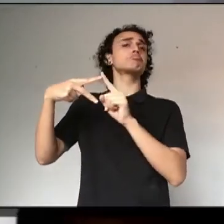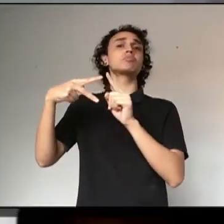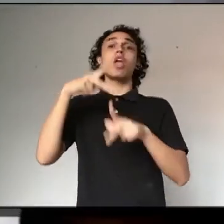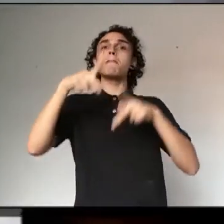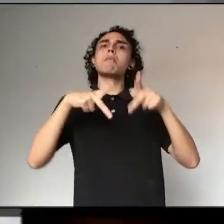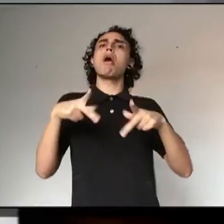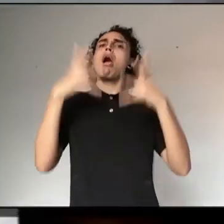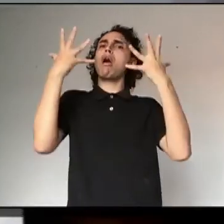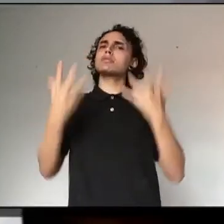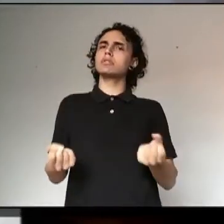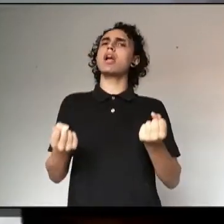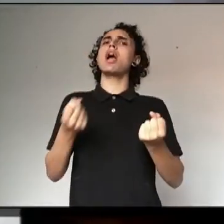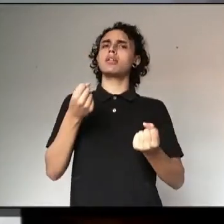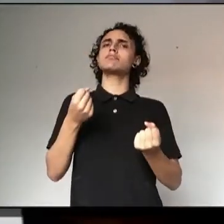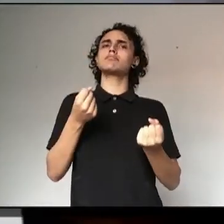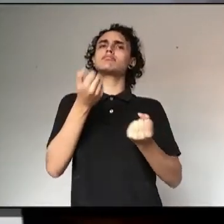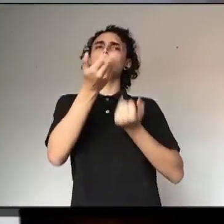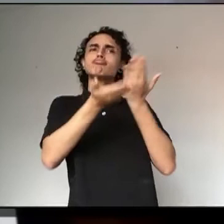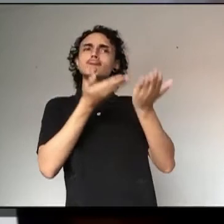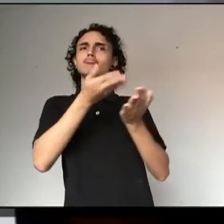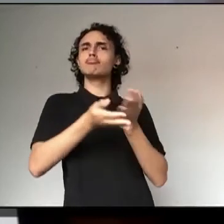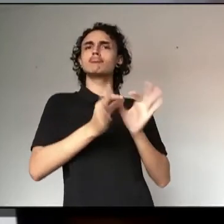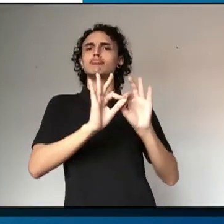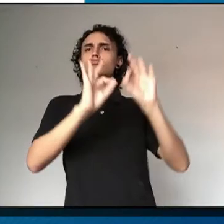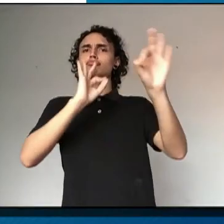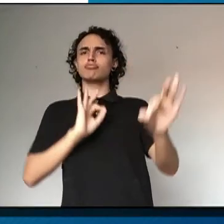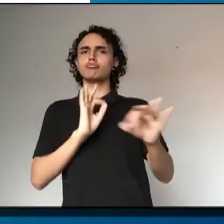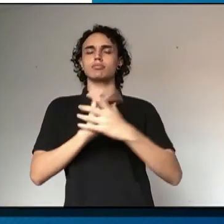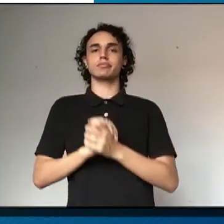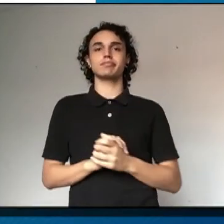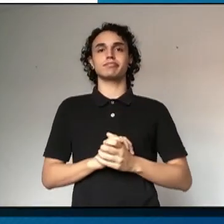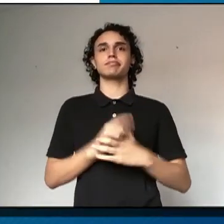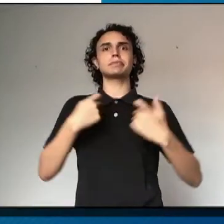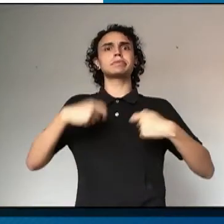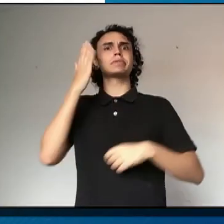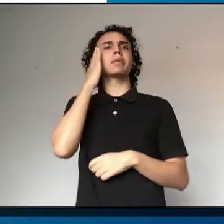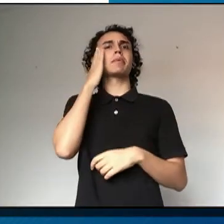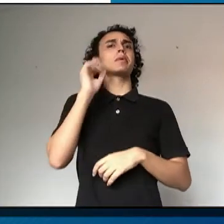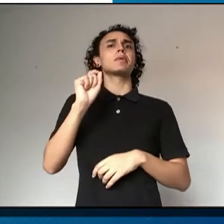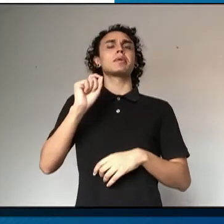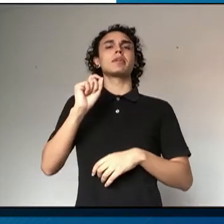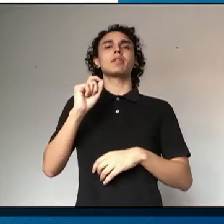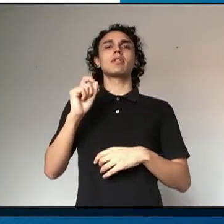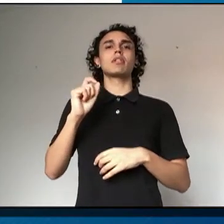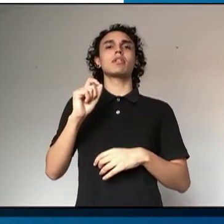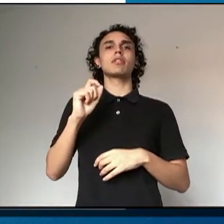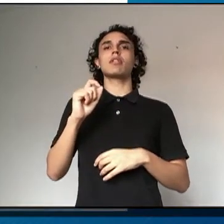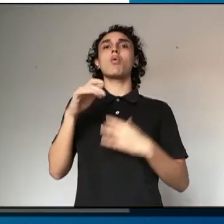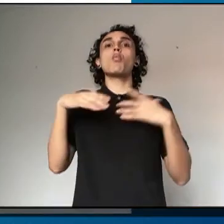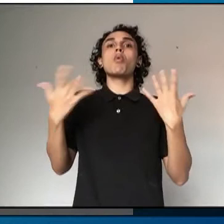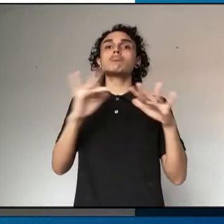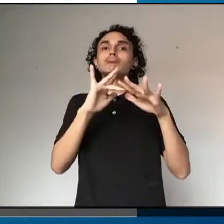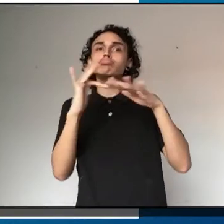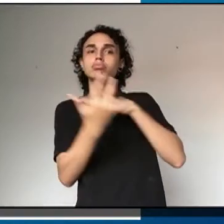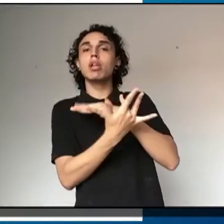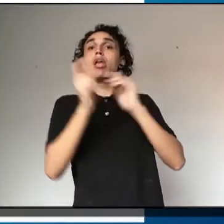aceitação da população com relação a esse atendimento remoto. E aí é importante também que a gente consiga diferenciar as plataformas que são